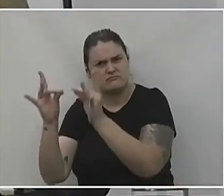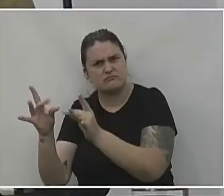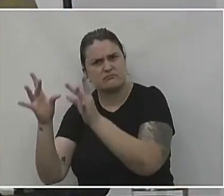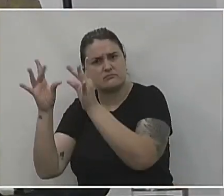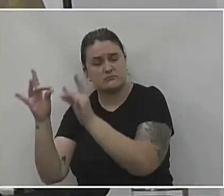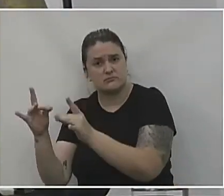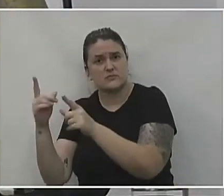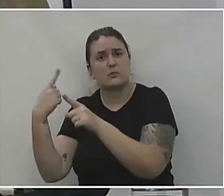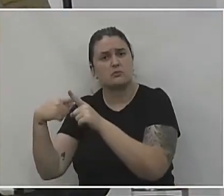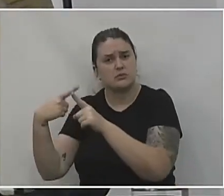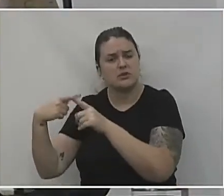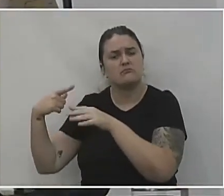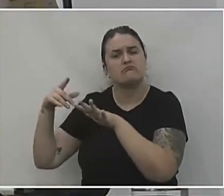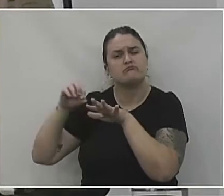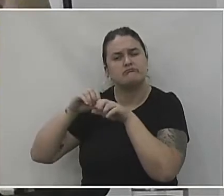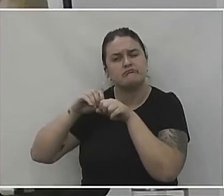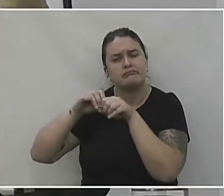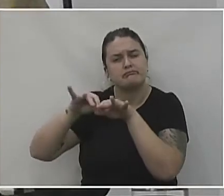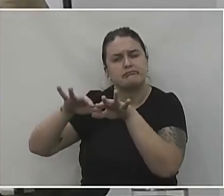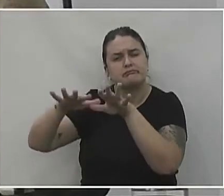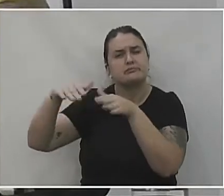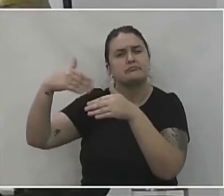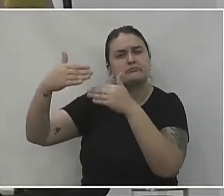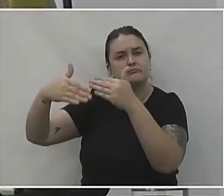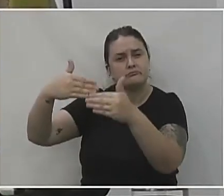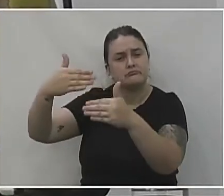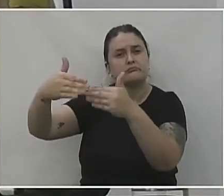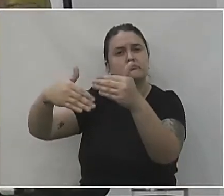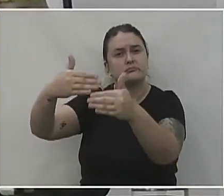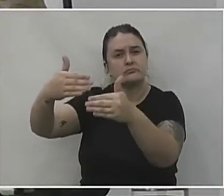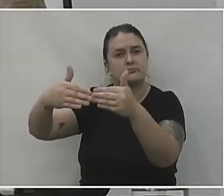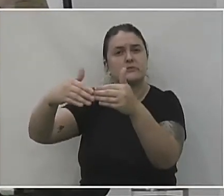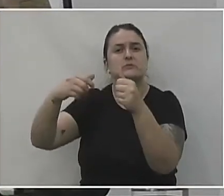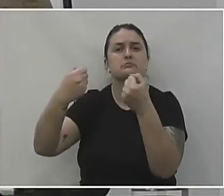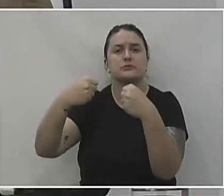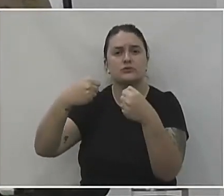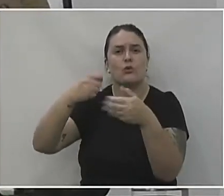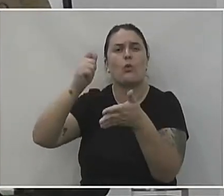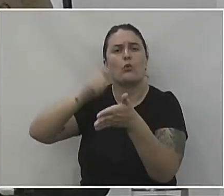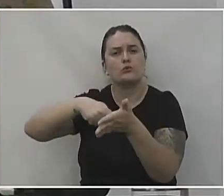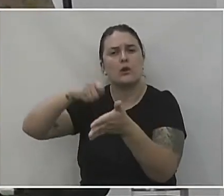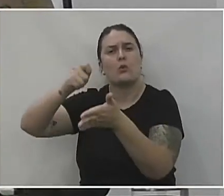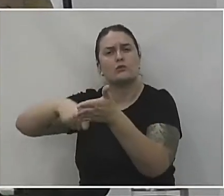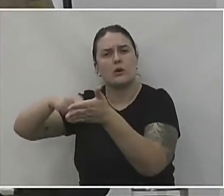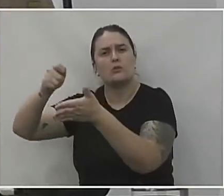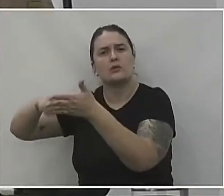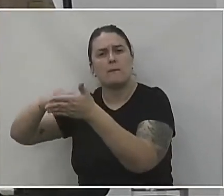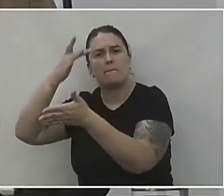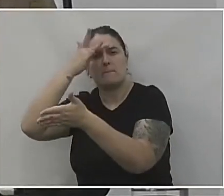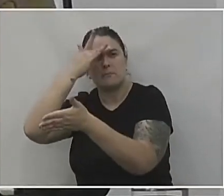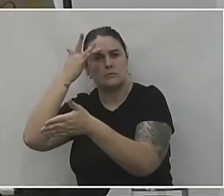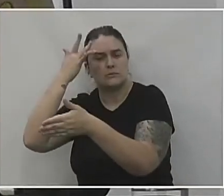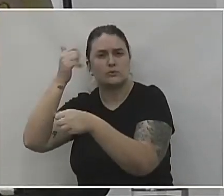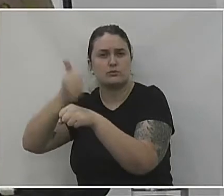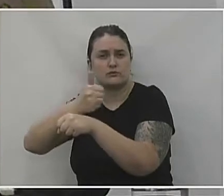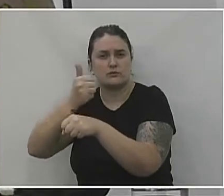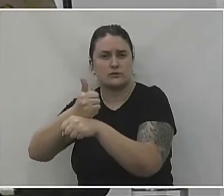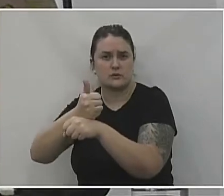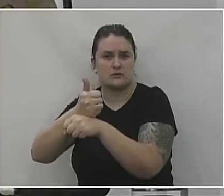é que no decorrer da pandemia, conforme a pandemia foi avançando, foi necessário ir montando uma estrutura operacional